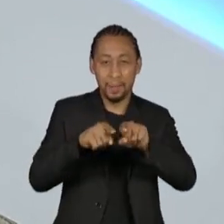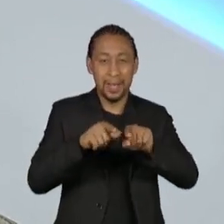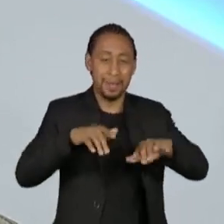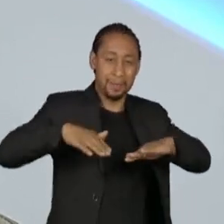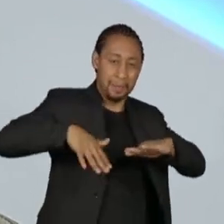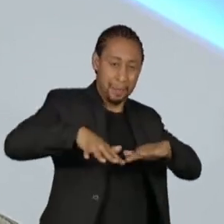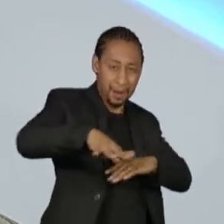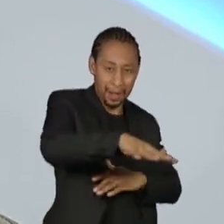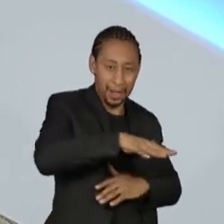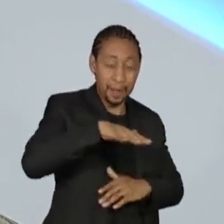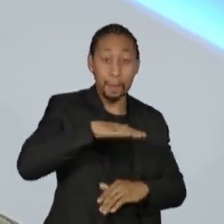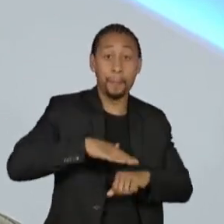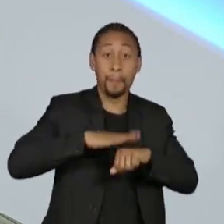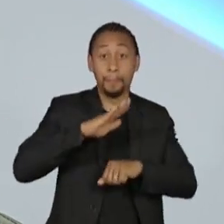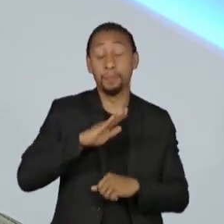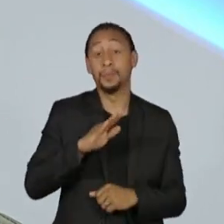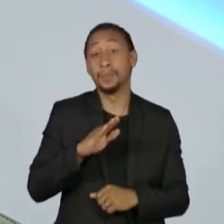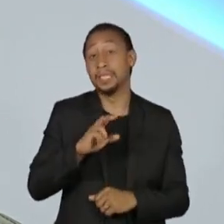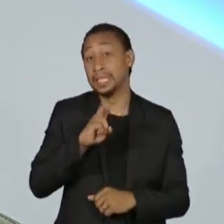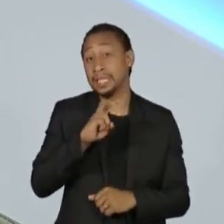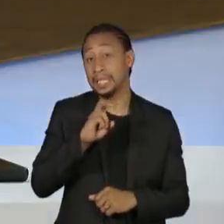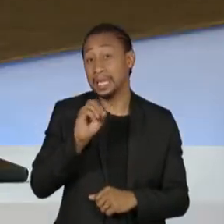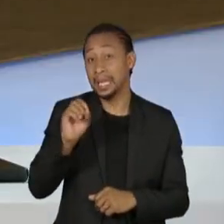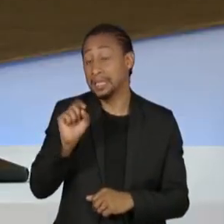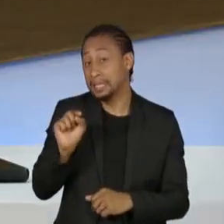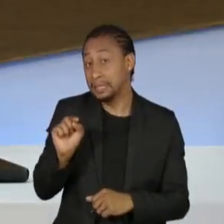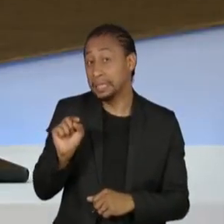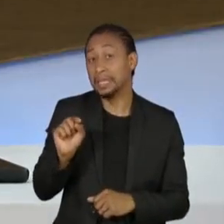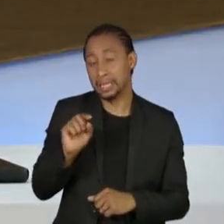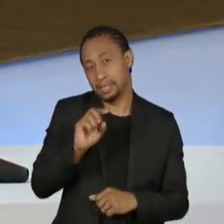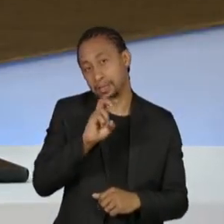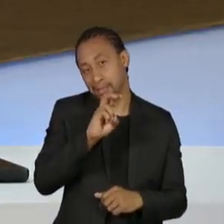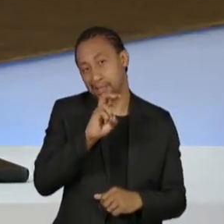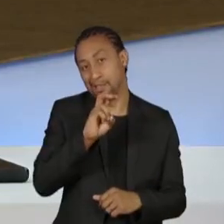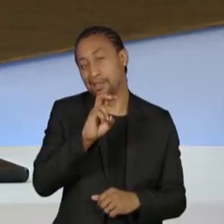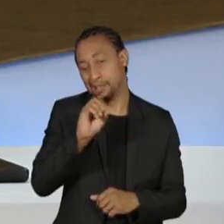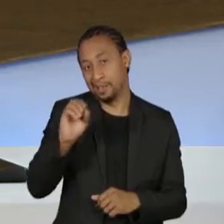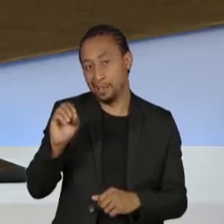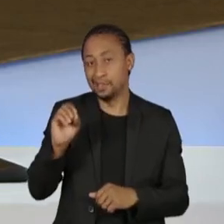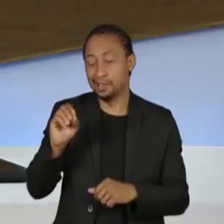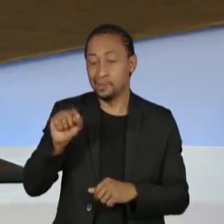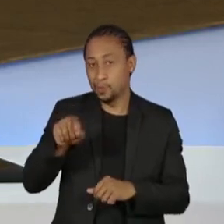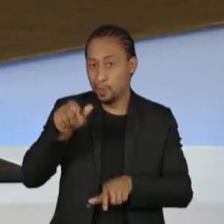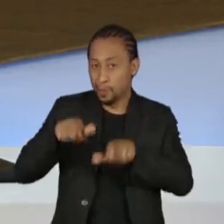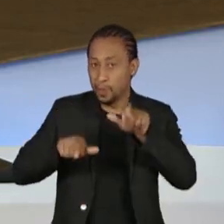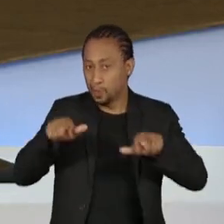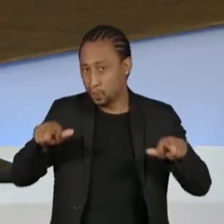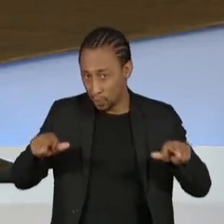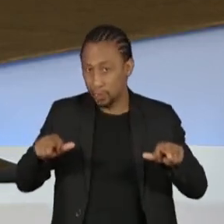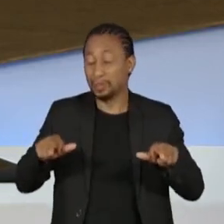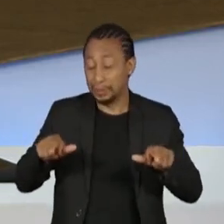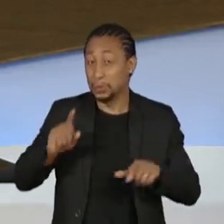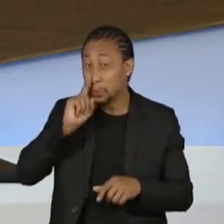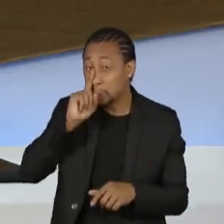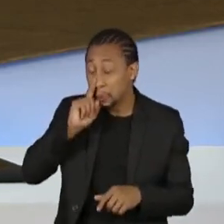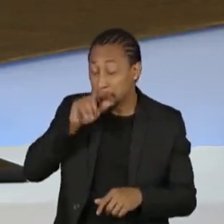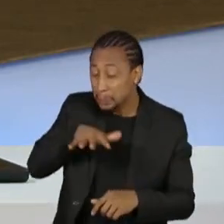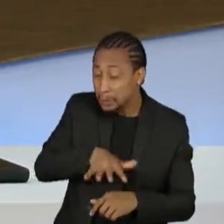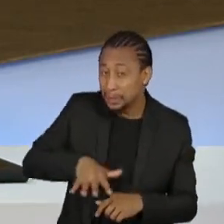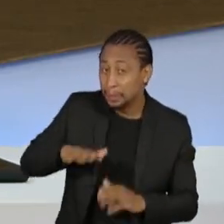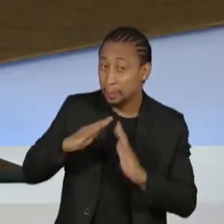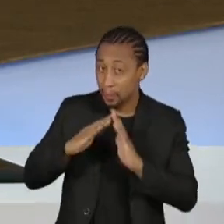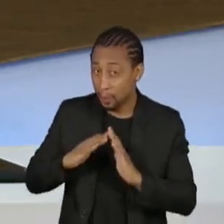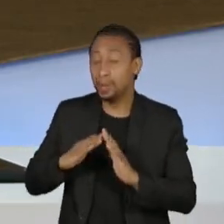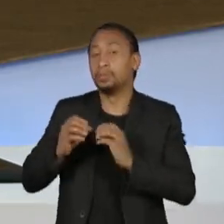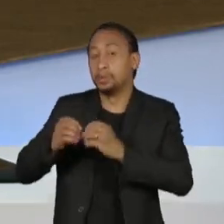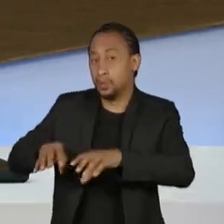500 mil pessoas vivendo em área de risco com crescimento superior a 6% ao ano. Isso conversa com questões de saúde